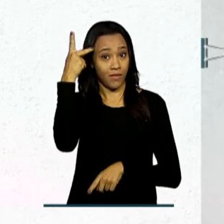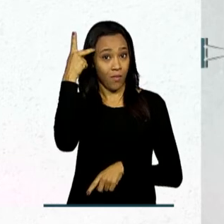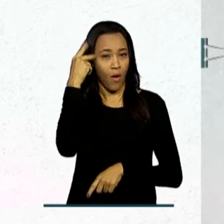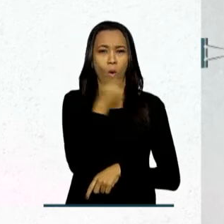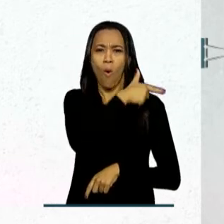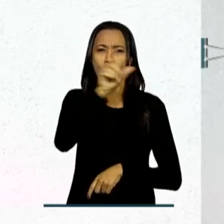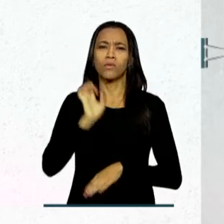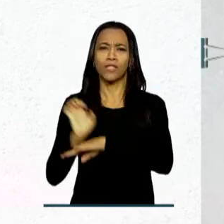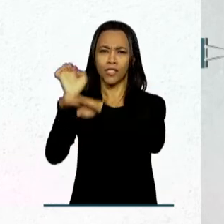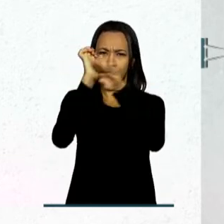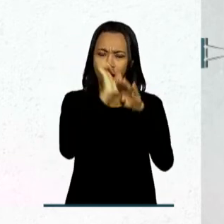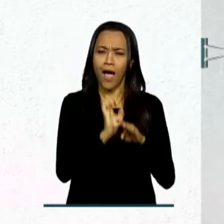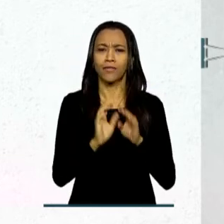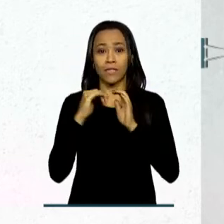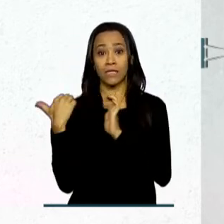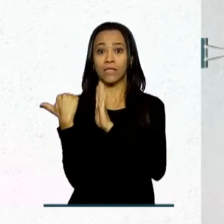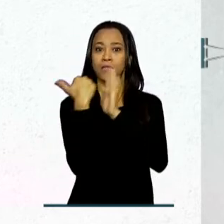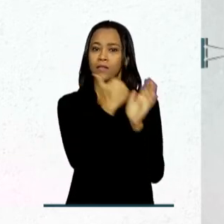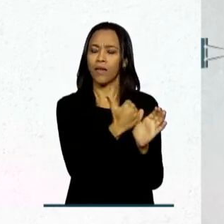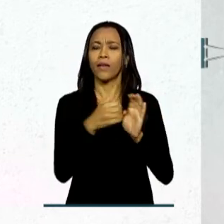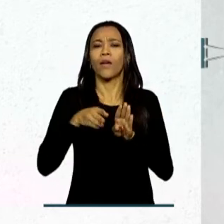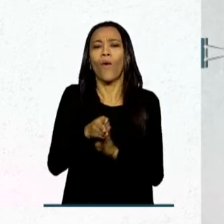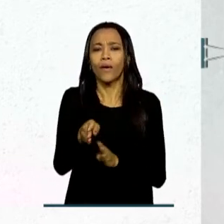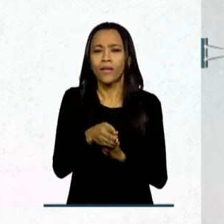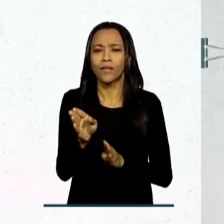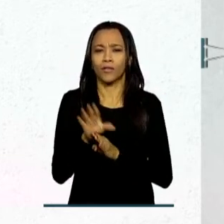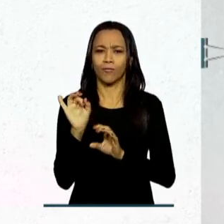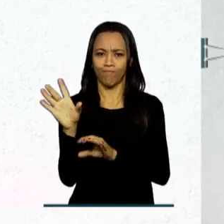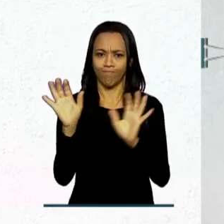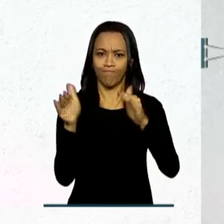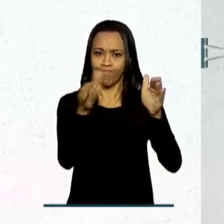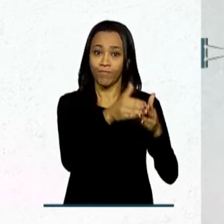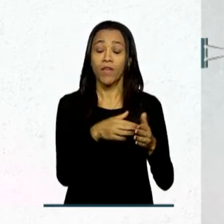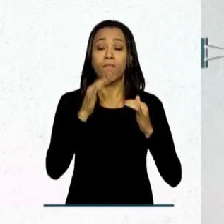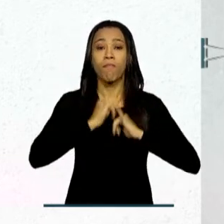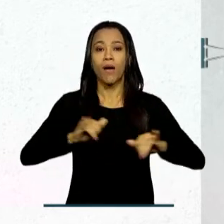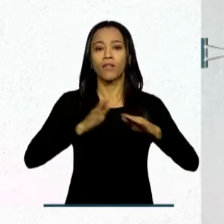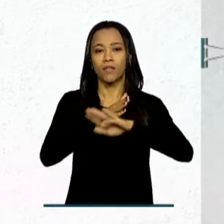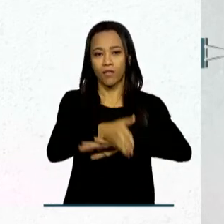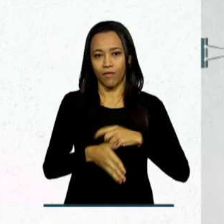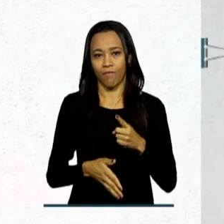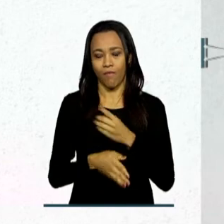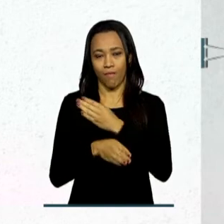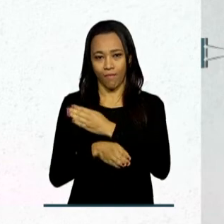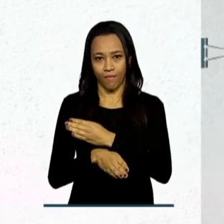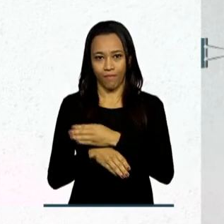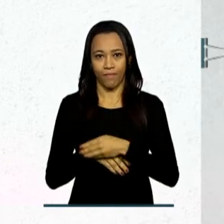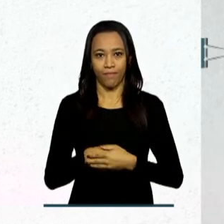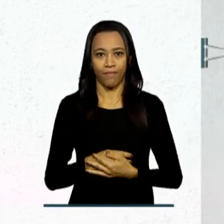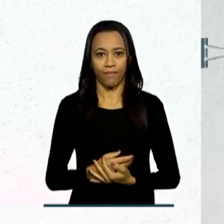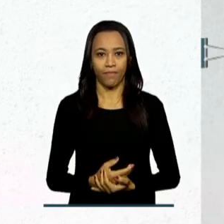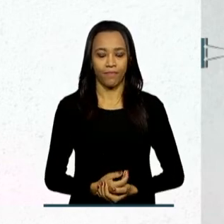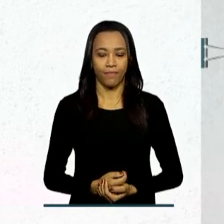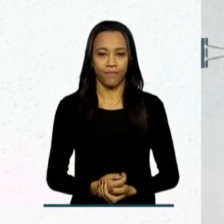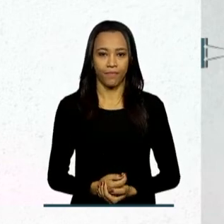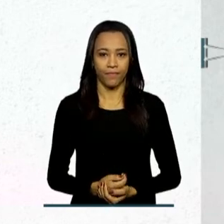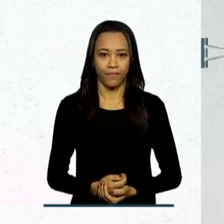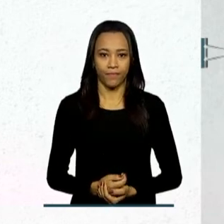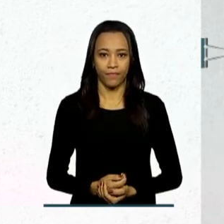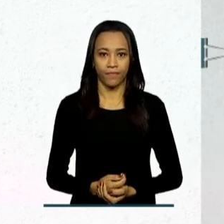Outros estados seguem orientações específicas. Informações em agricultura.gov.br